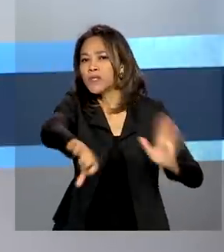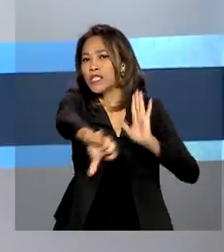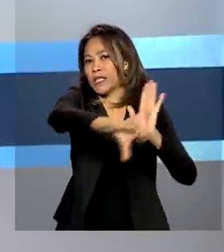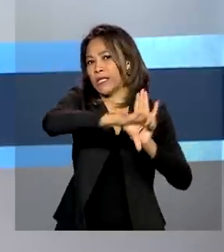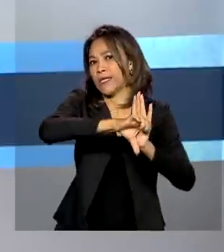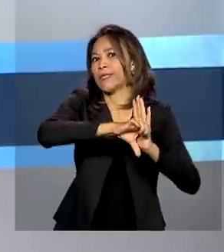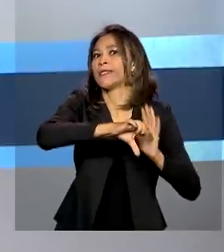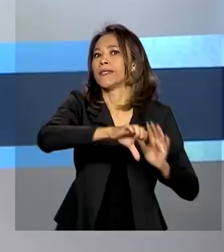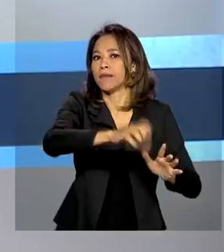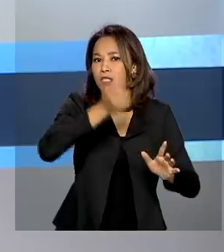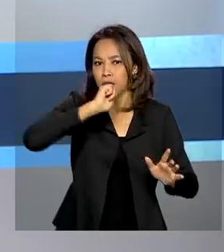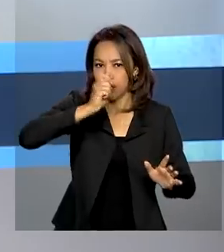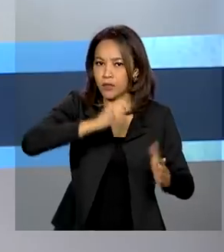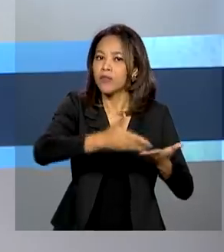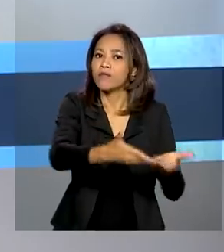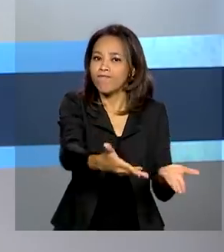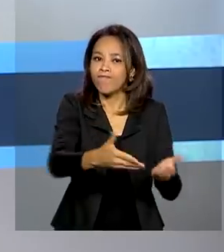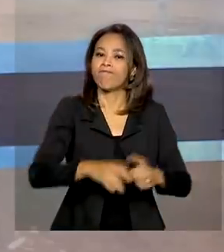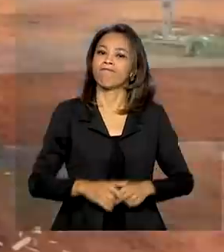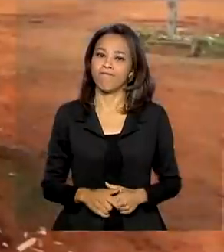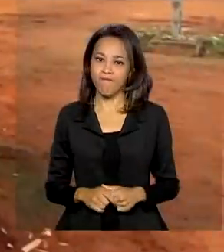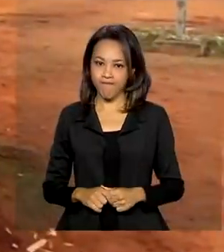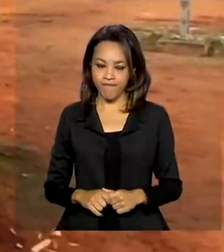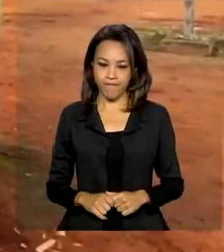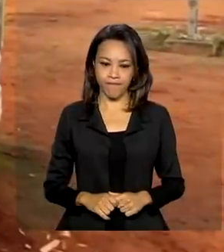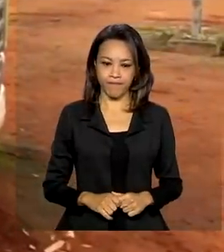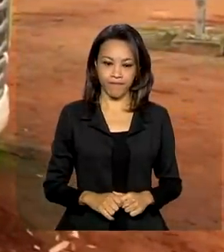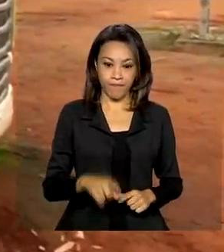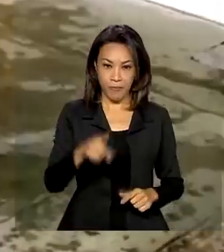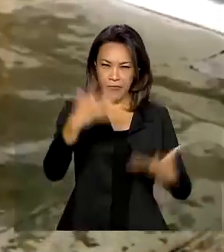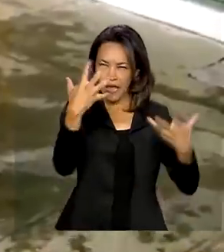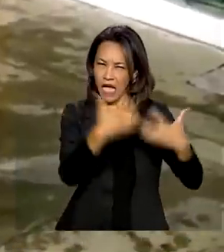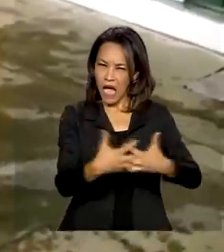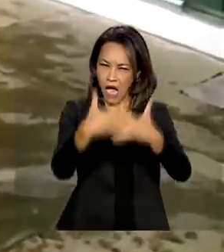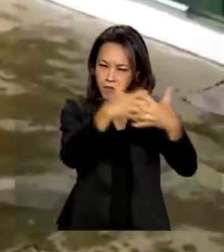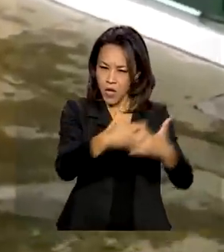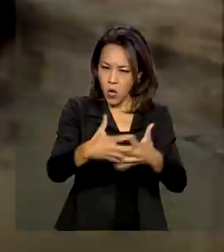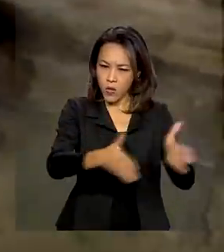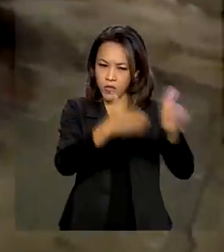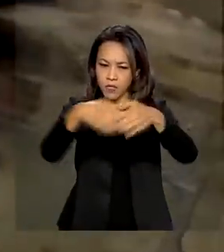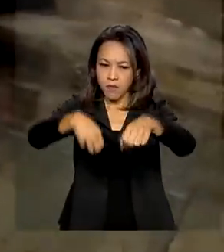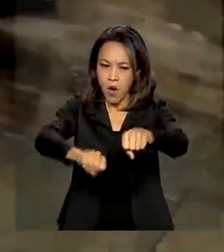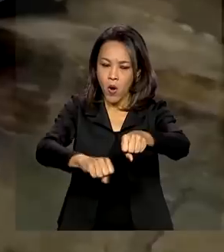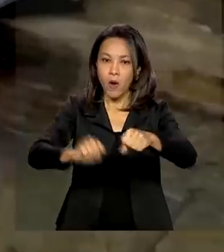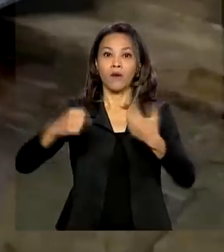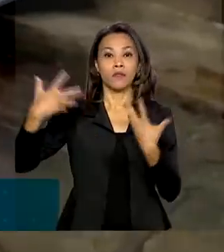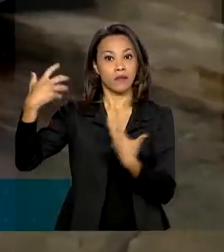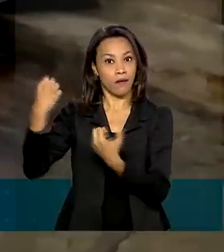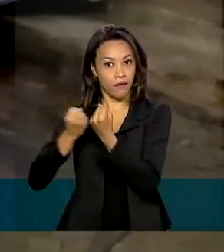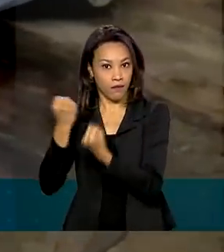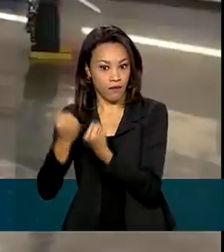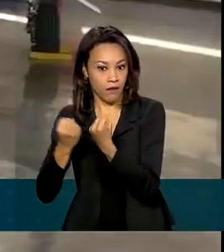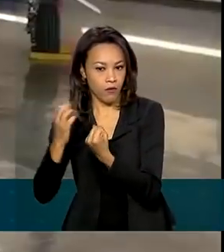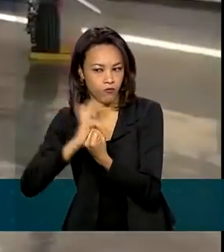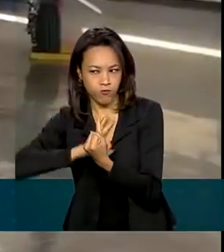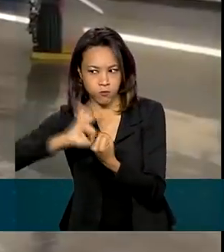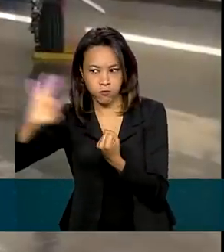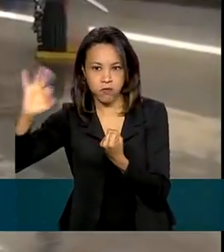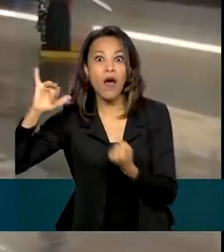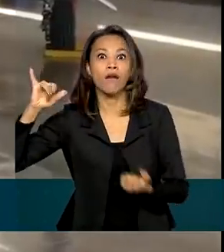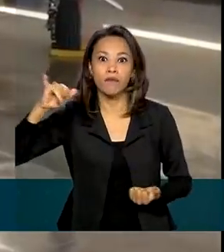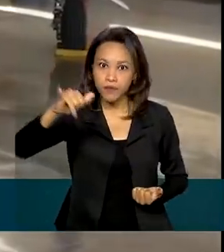criminosas do tráfico de drogas. Caminhões, motos, carros de luxo e até